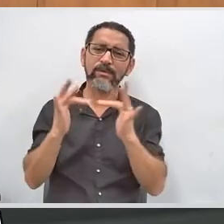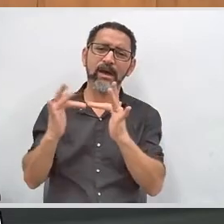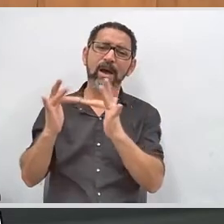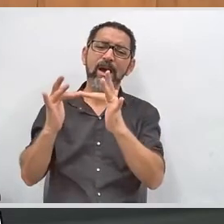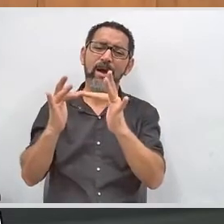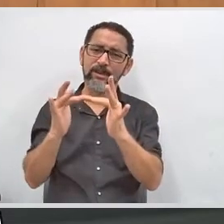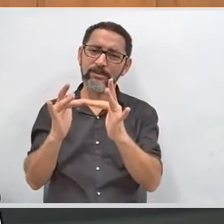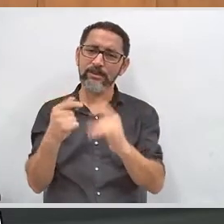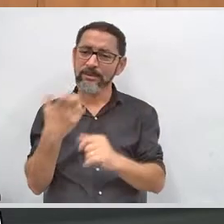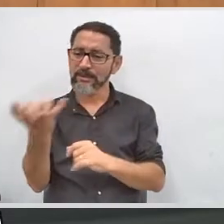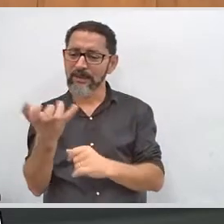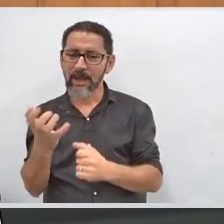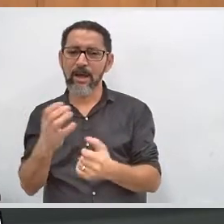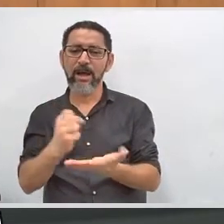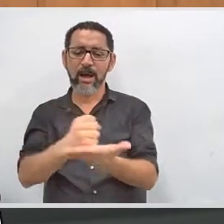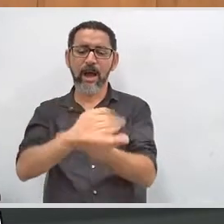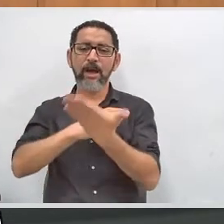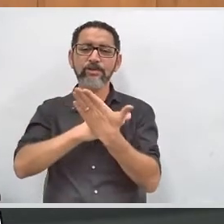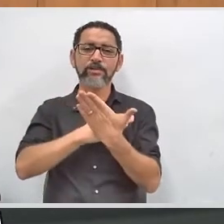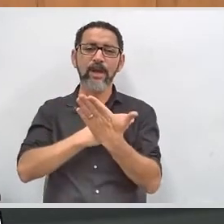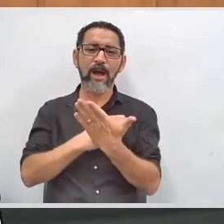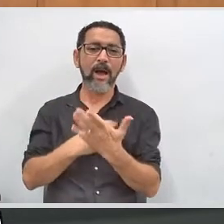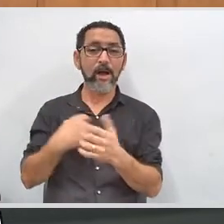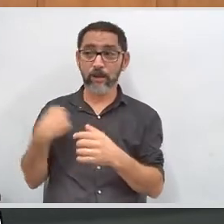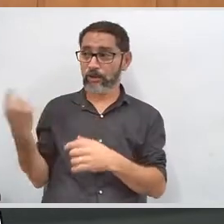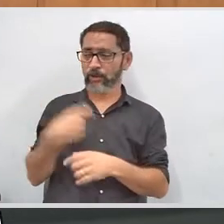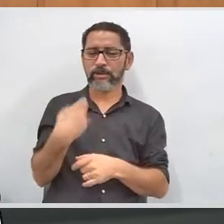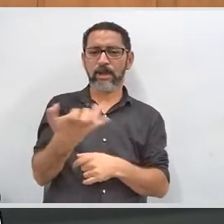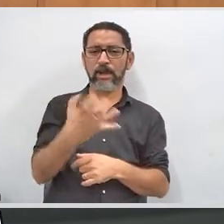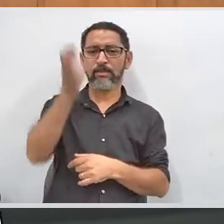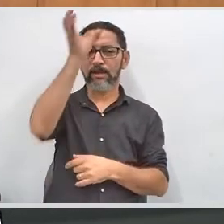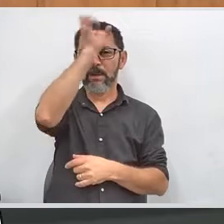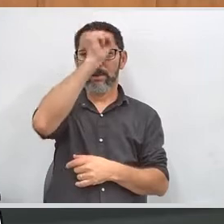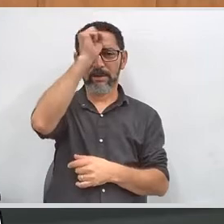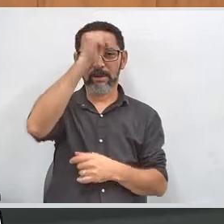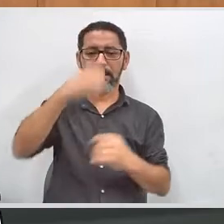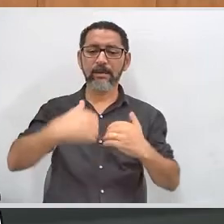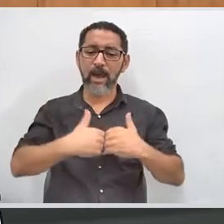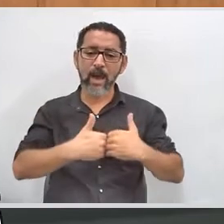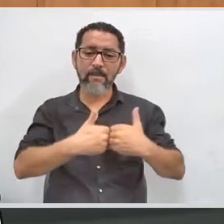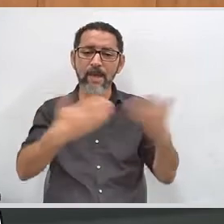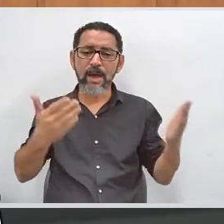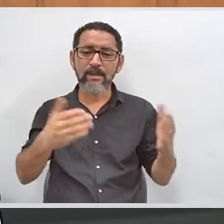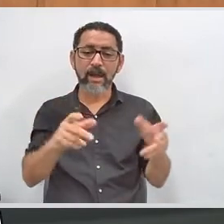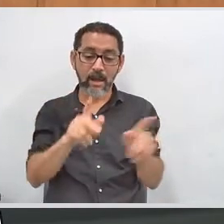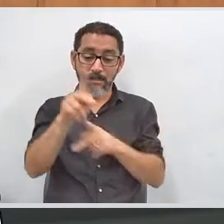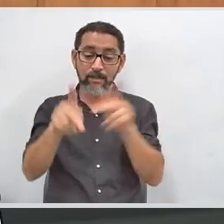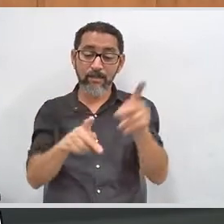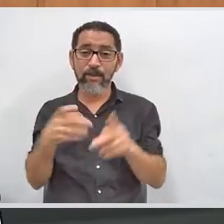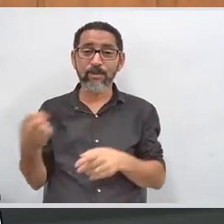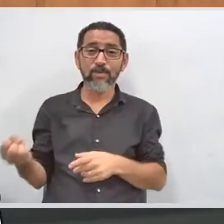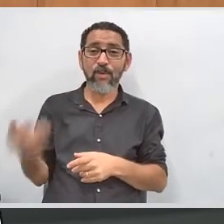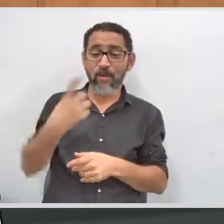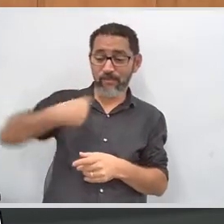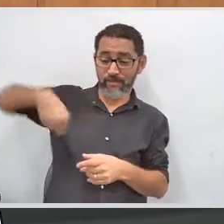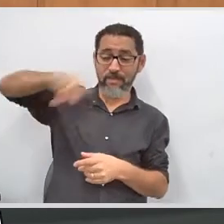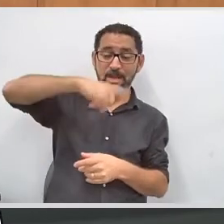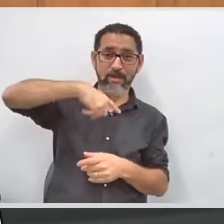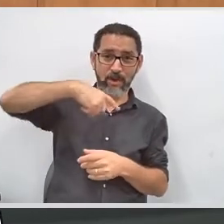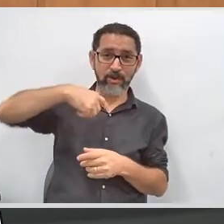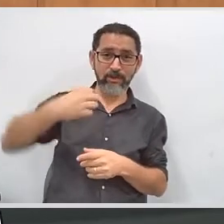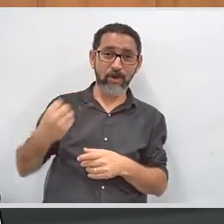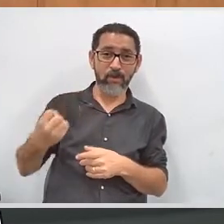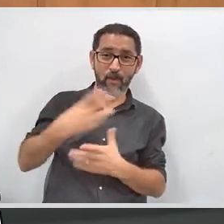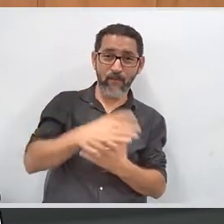contatos aqui para quem quiser nos ajudar, porque a gente quer aprender, a gente está aberta, é um público novo para a gente,